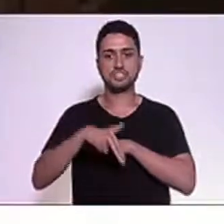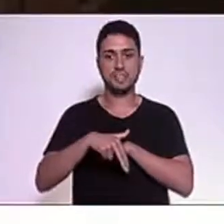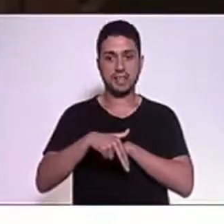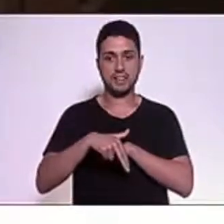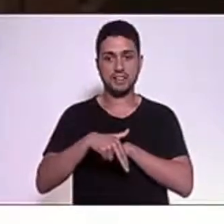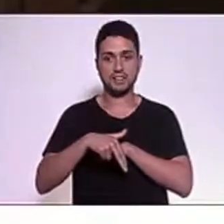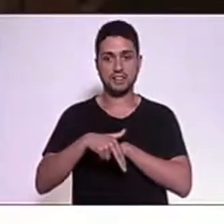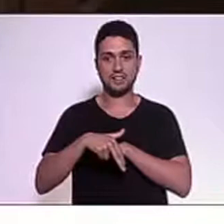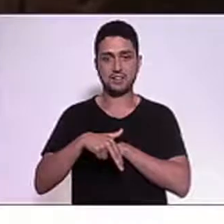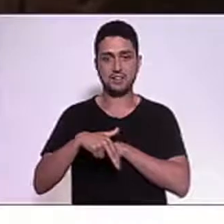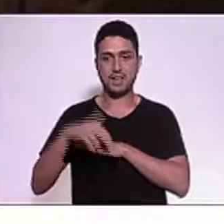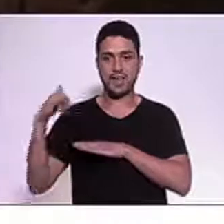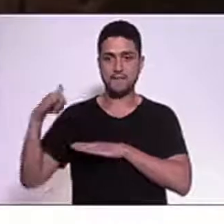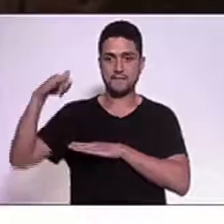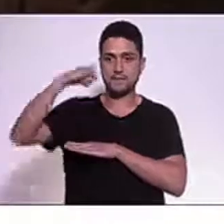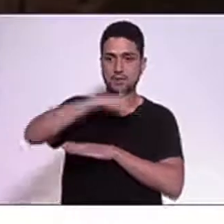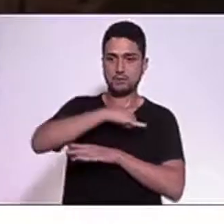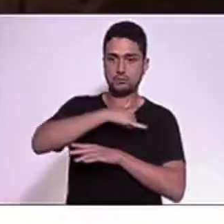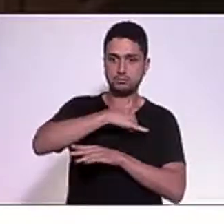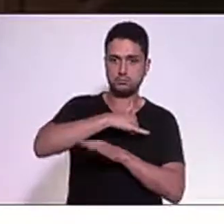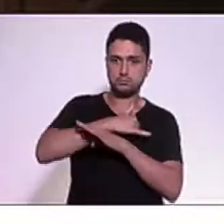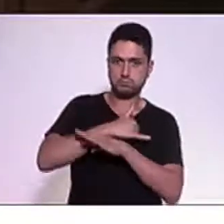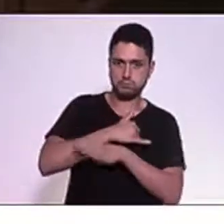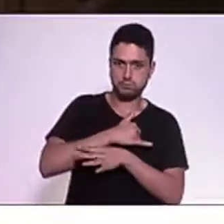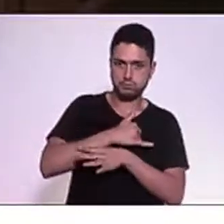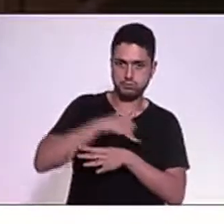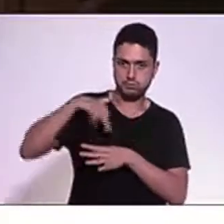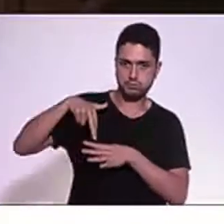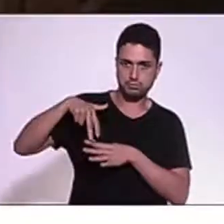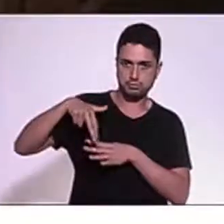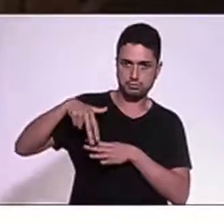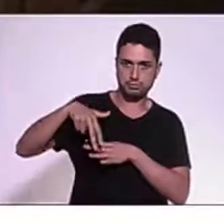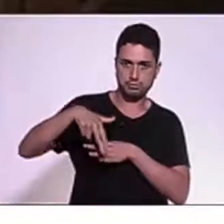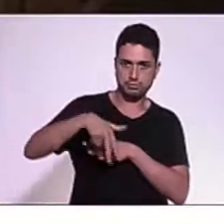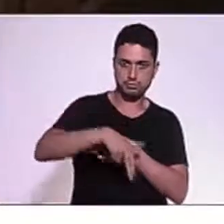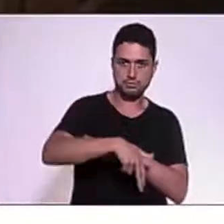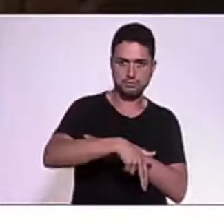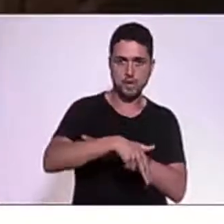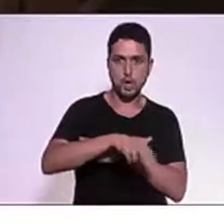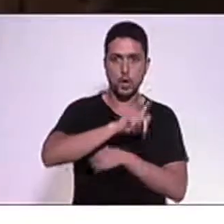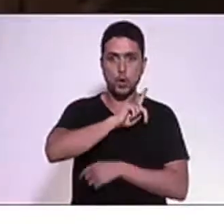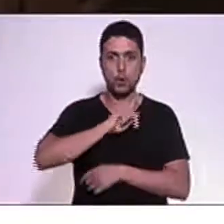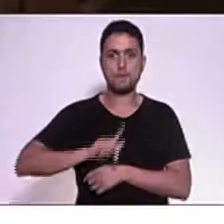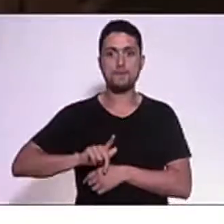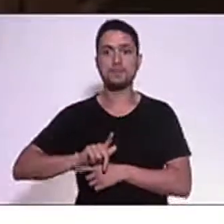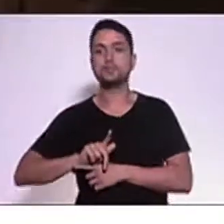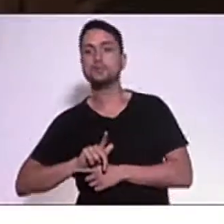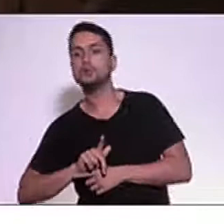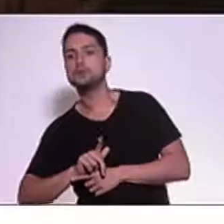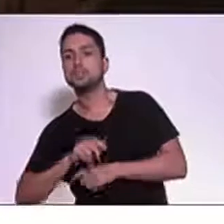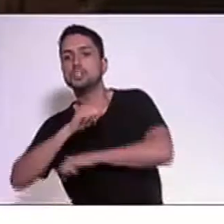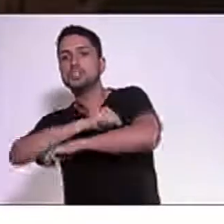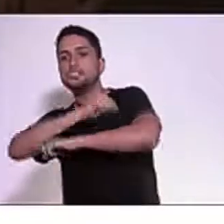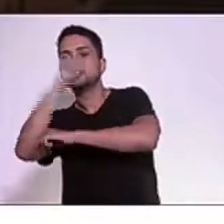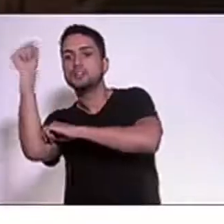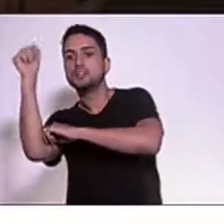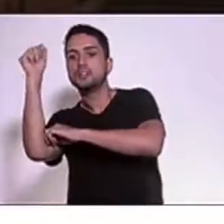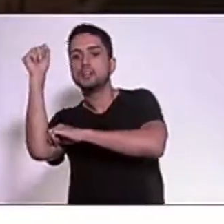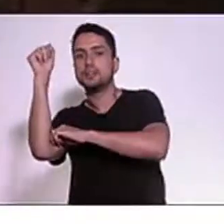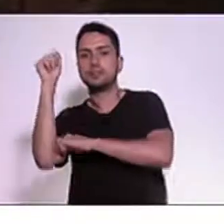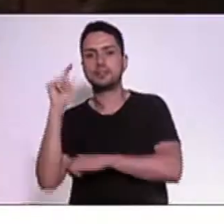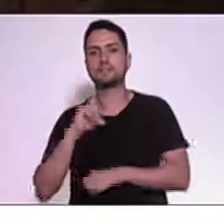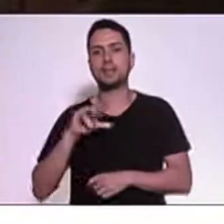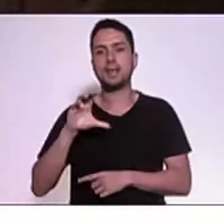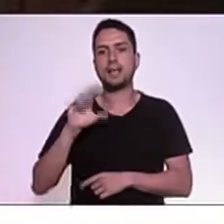para os jogadores descerem, o governador já botou a sua cabecinha do lado de fora, o governador que fala